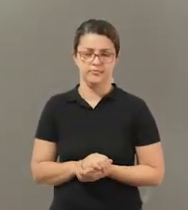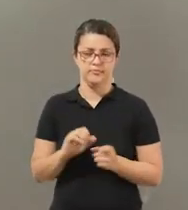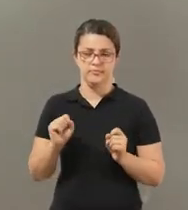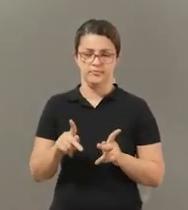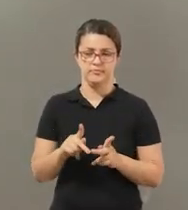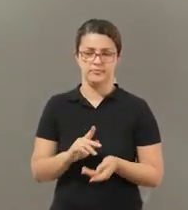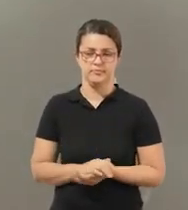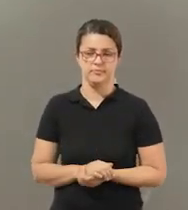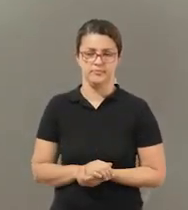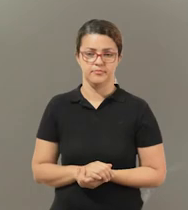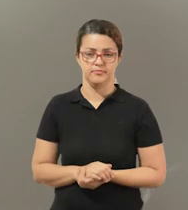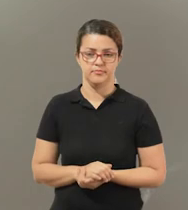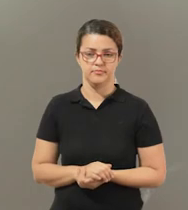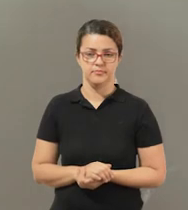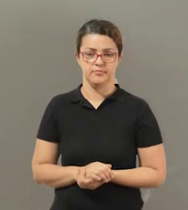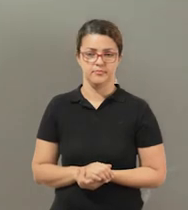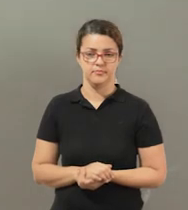Tudo bem?